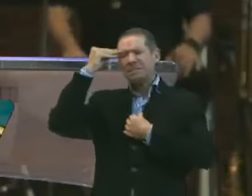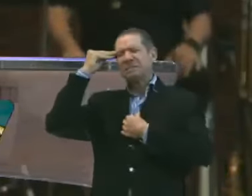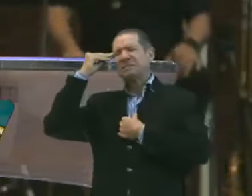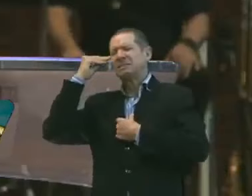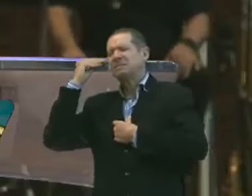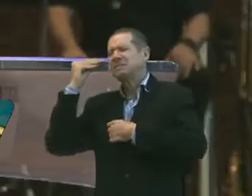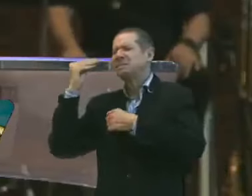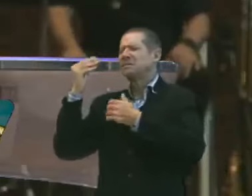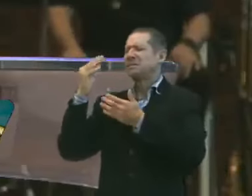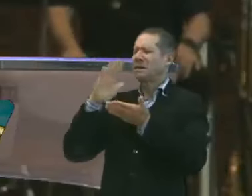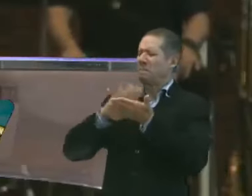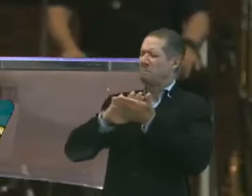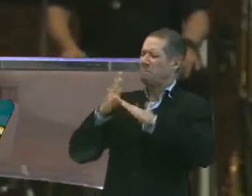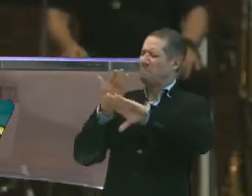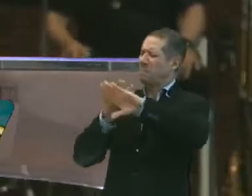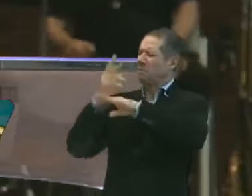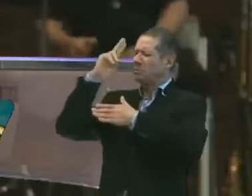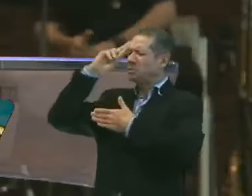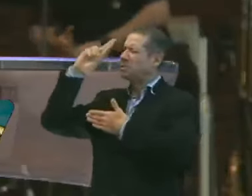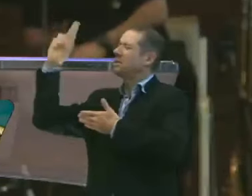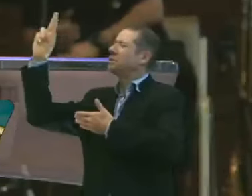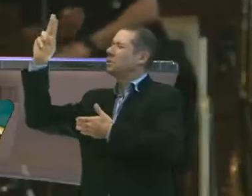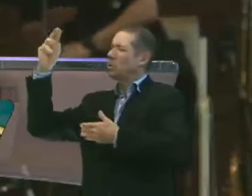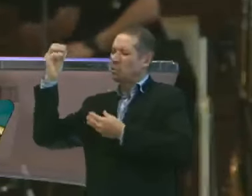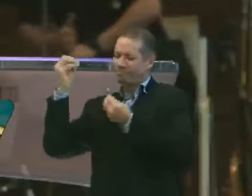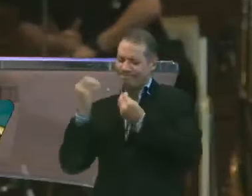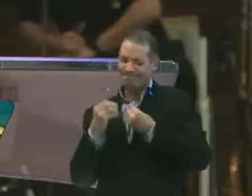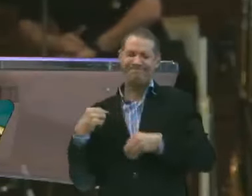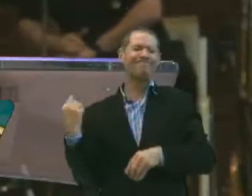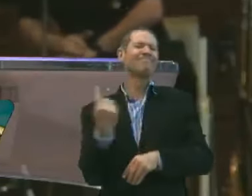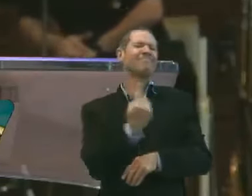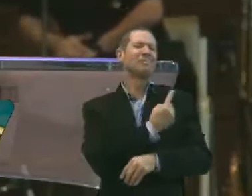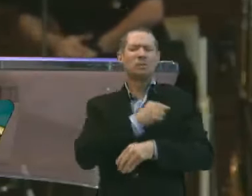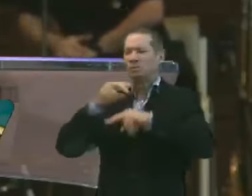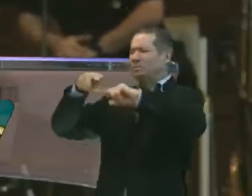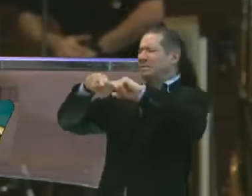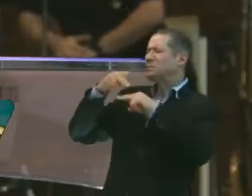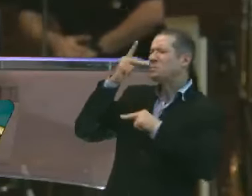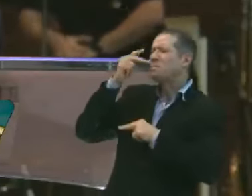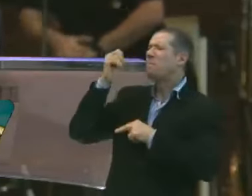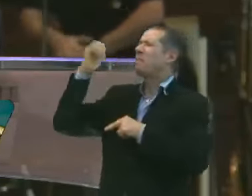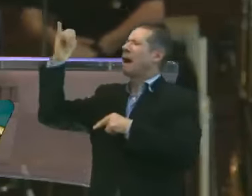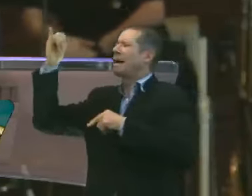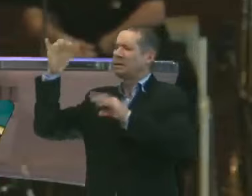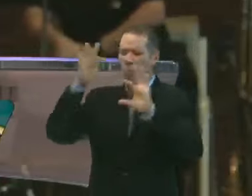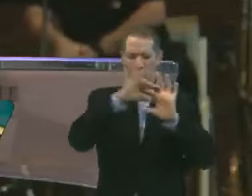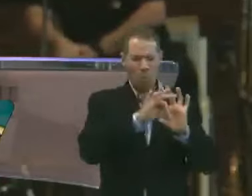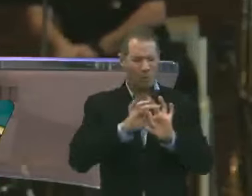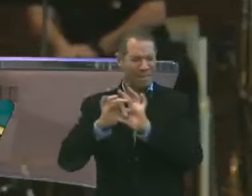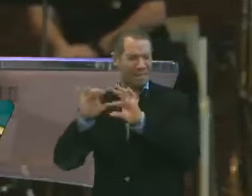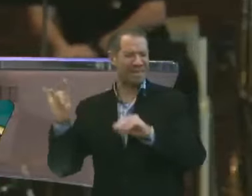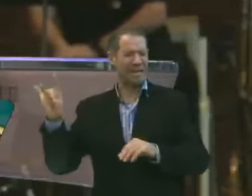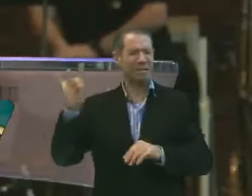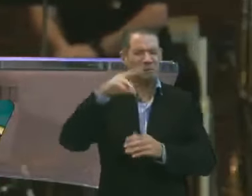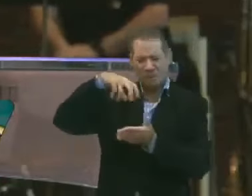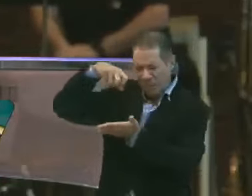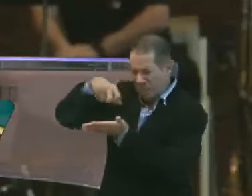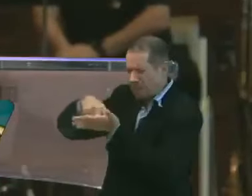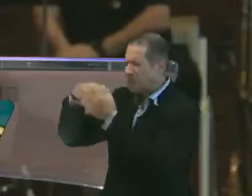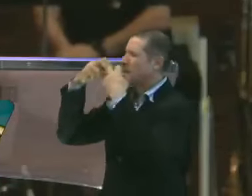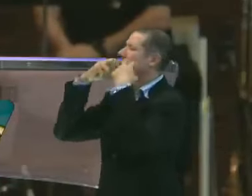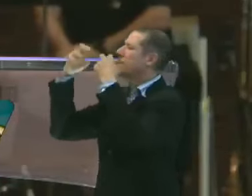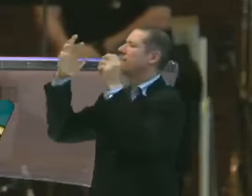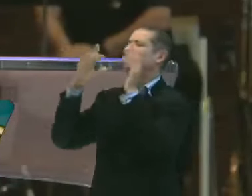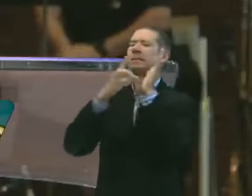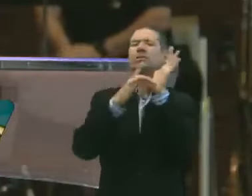Que as mãos do Senhor estão sobre nós. Por isso pai. Eu quero me unir agora. A teus filhos e filhas. E clamar Jesus.